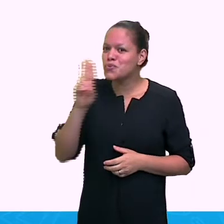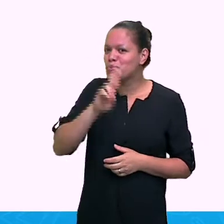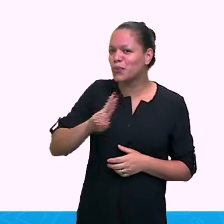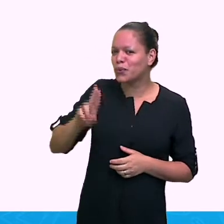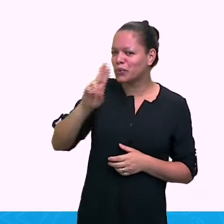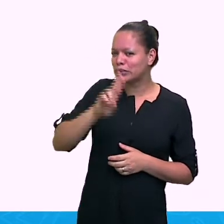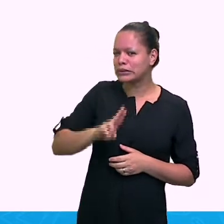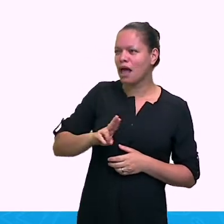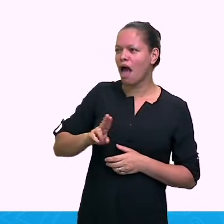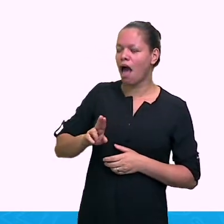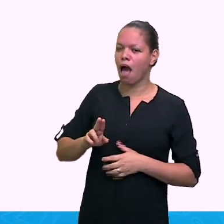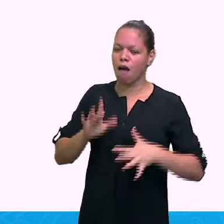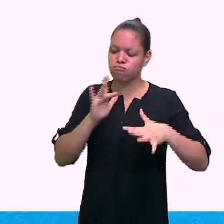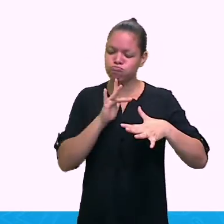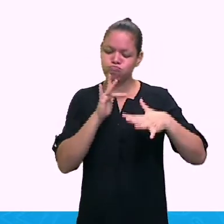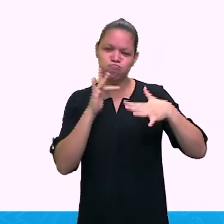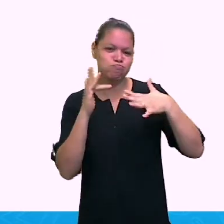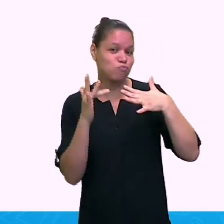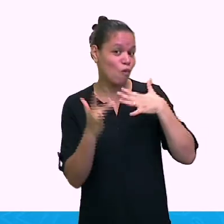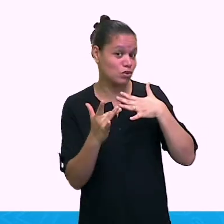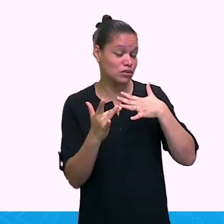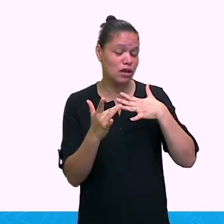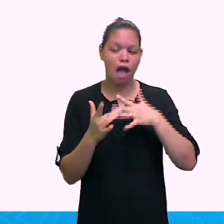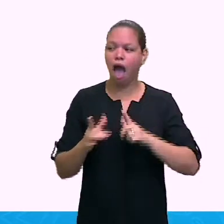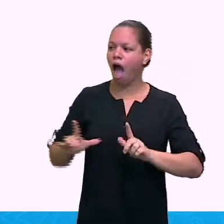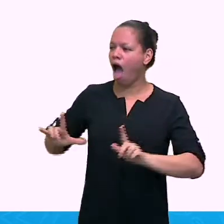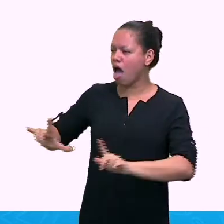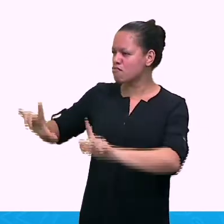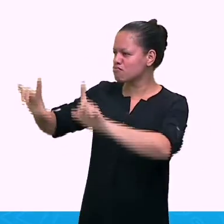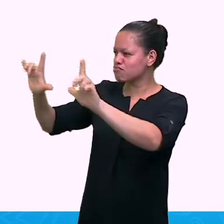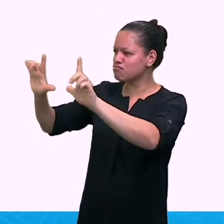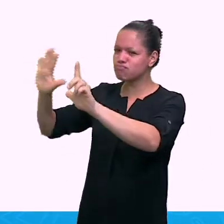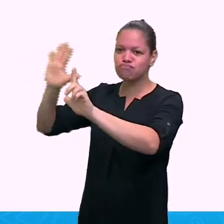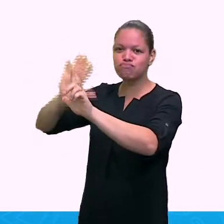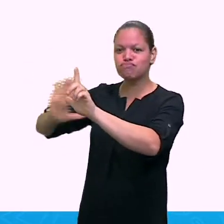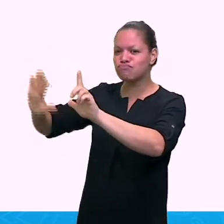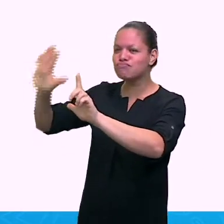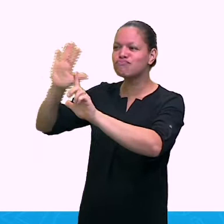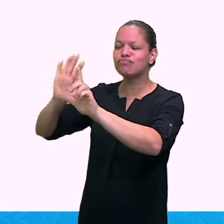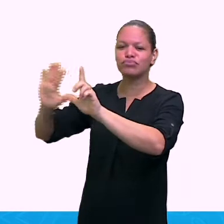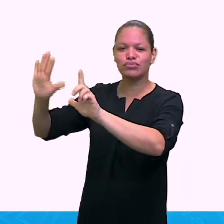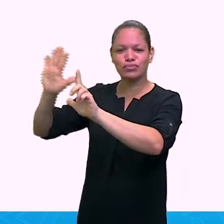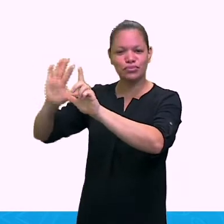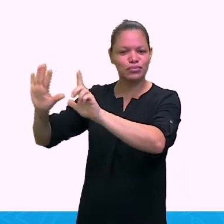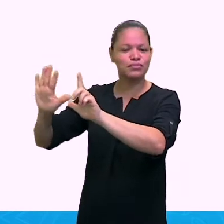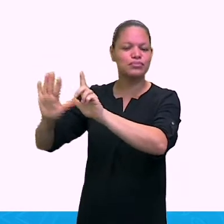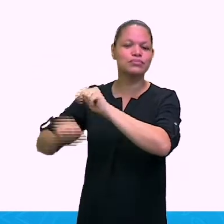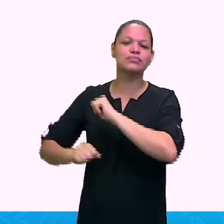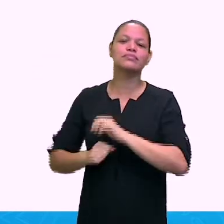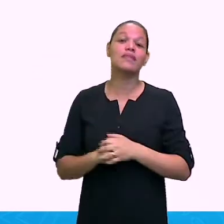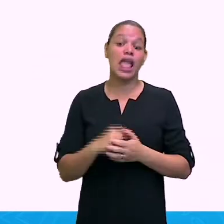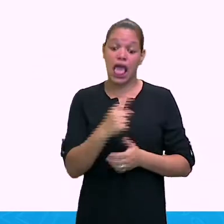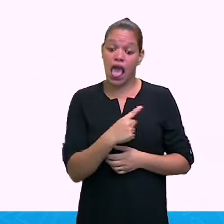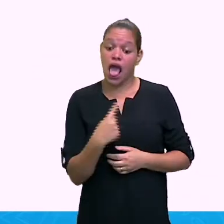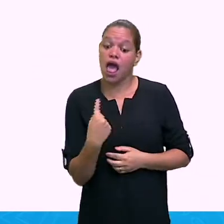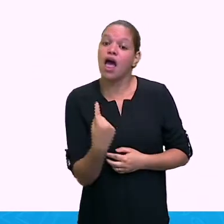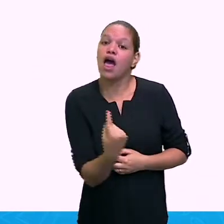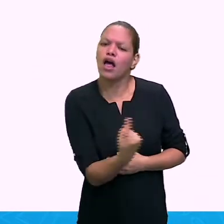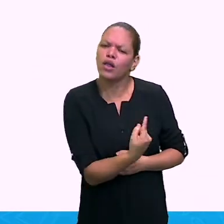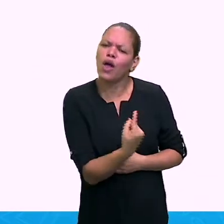Compreender e produzir as short bios, que são as biografias